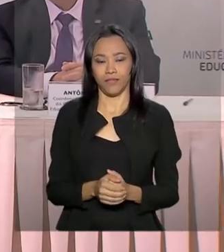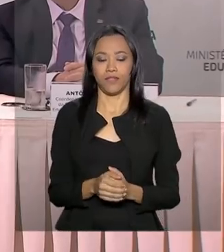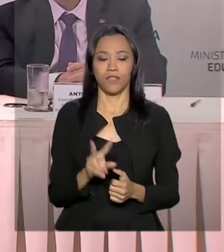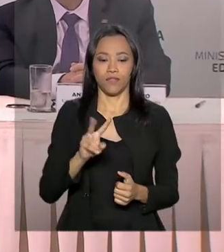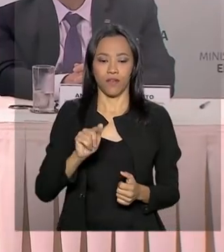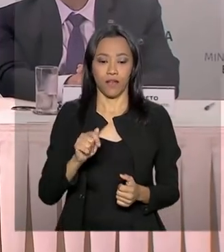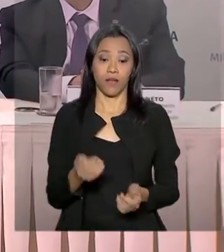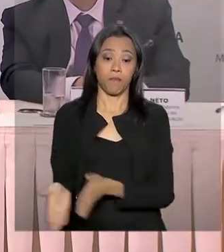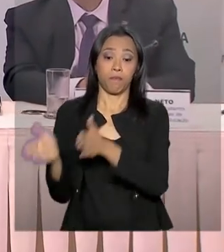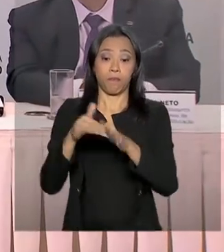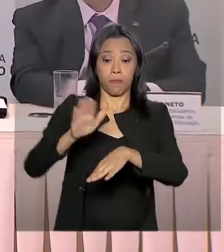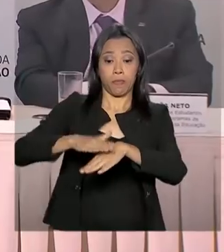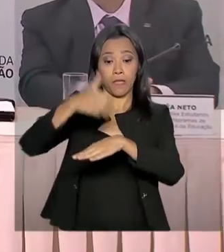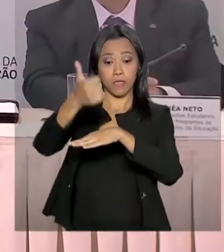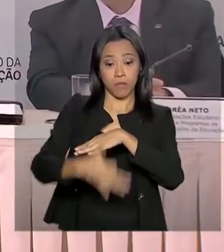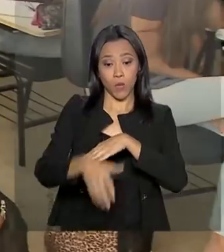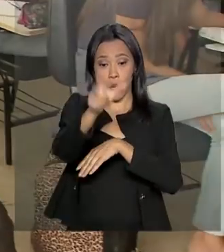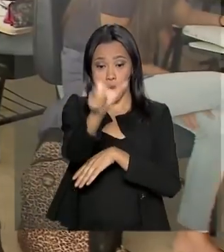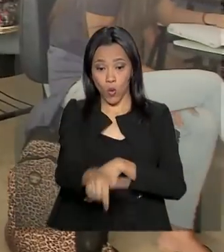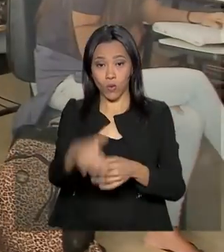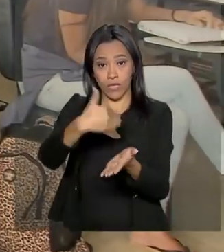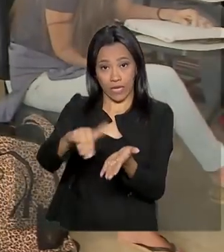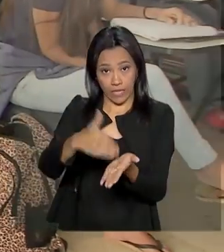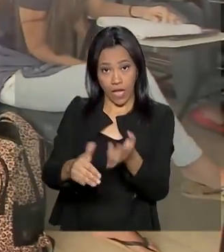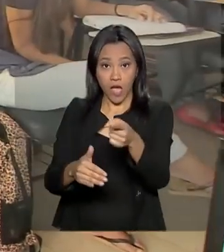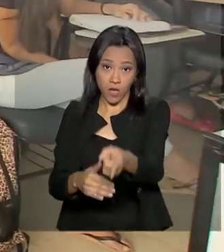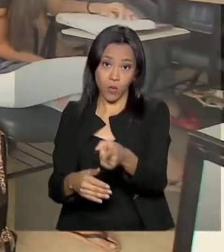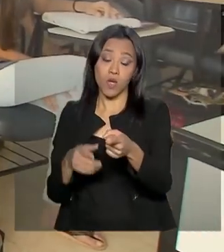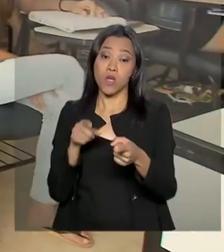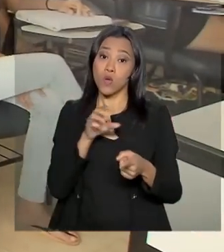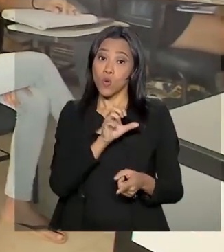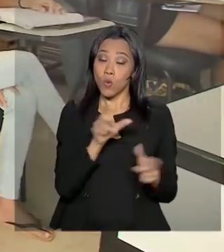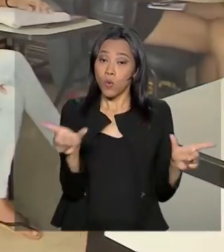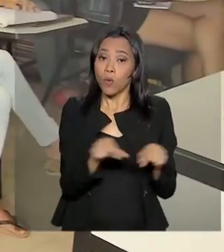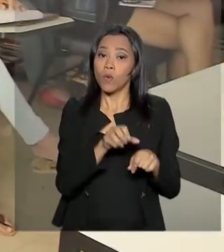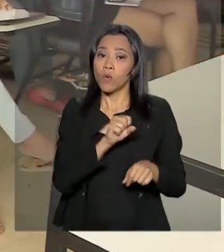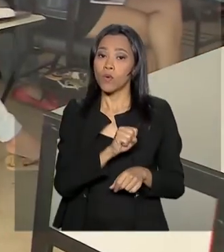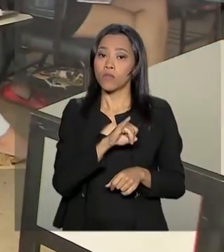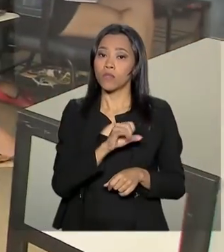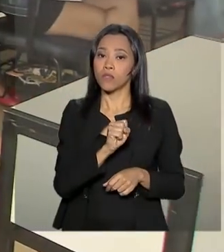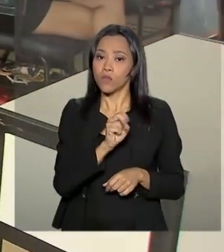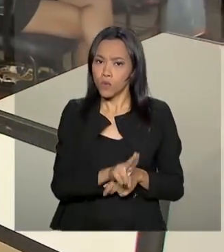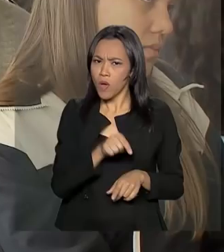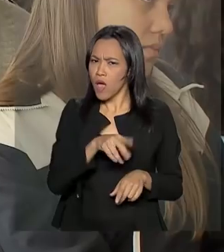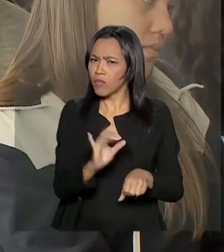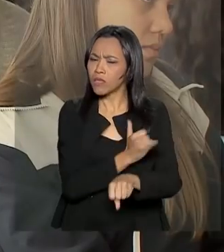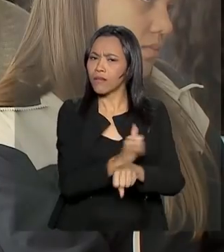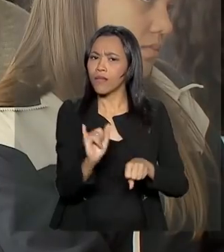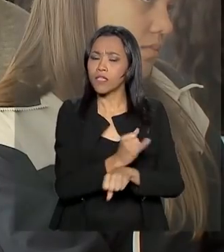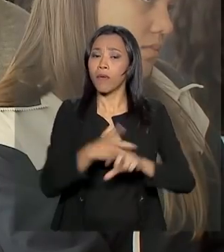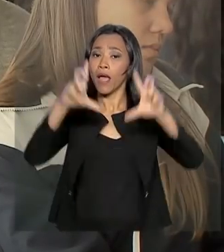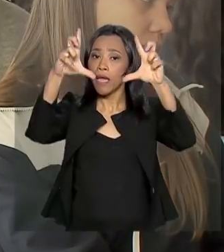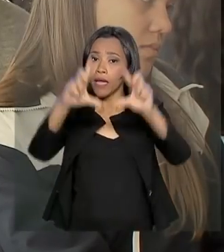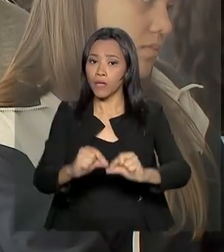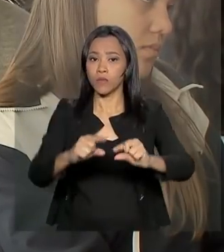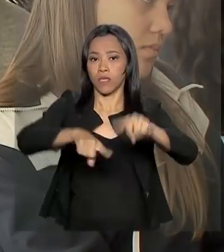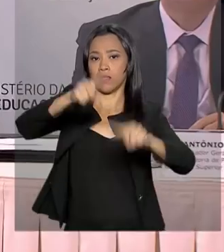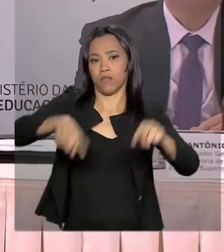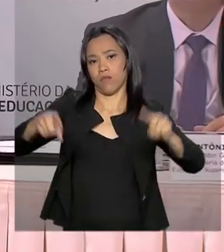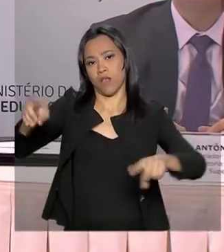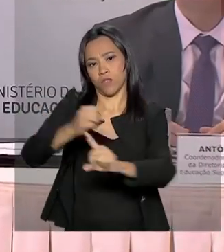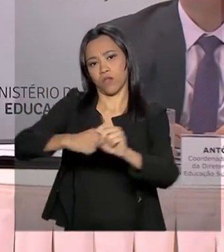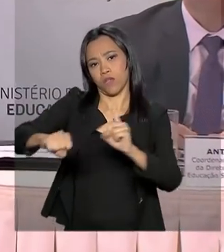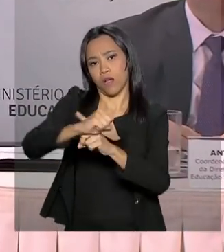Segundo o secretário de Educação Superior, o SISU é uma importante ferramenta para reduzir as desigualdades sociais no país.